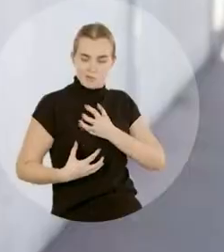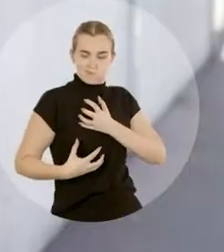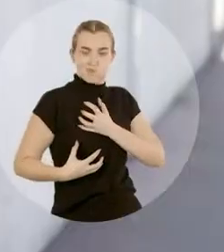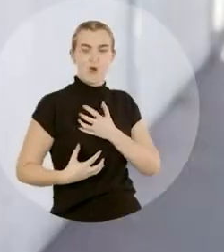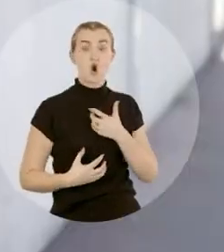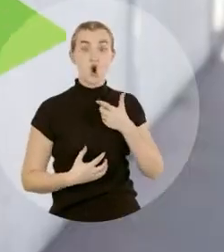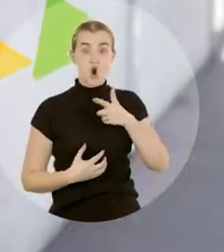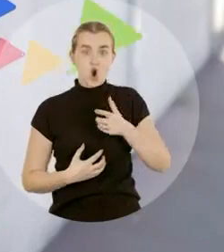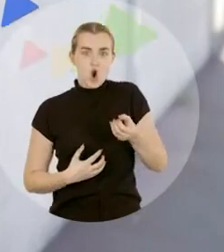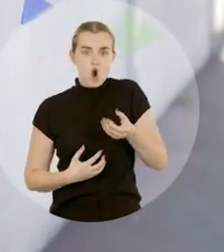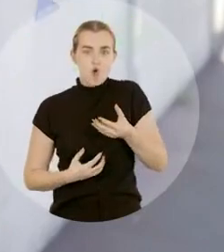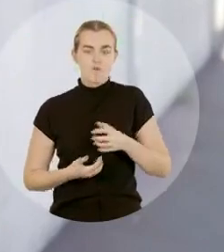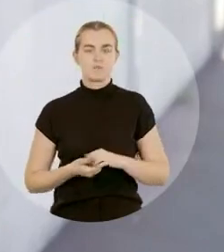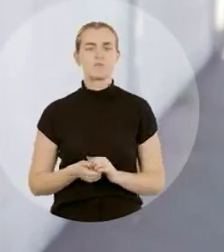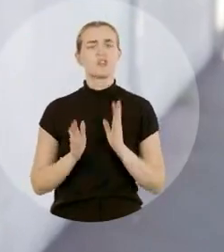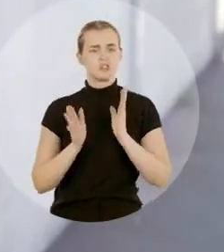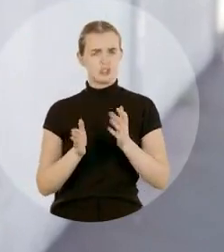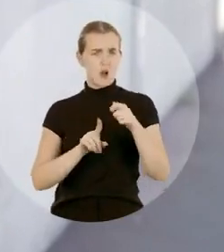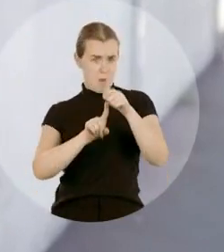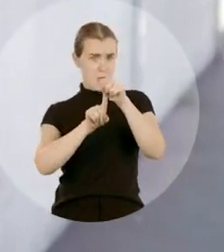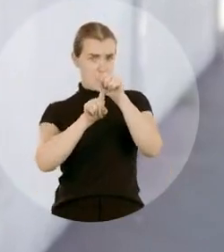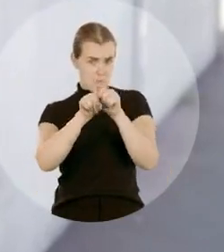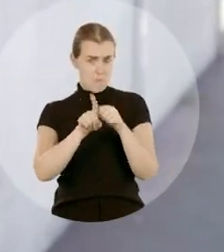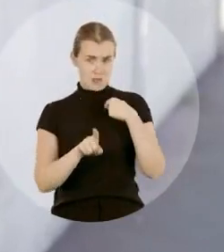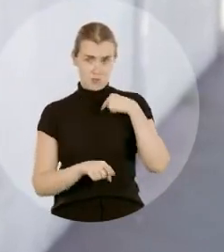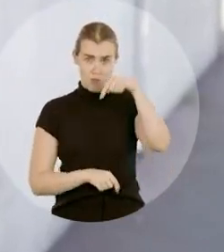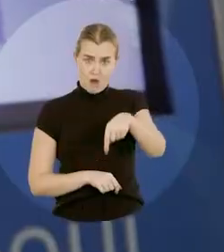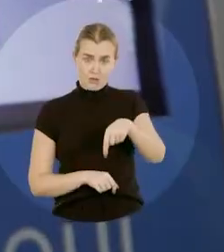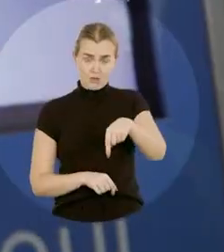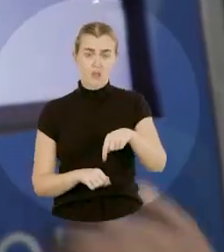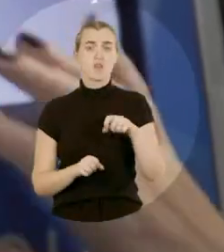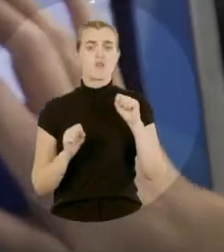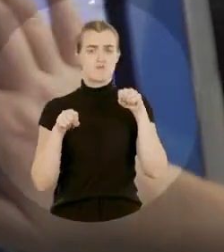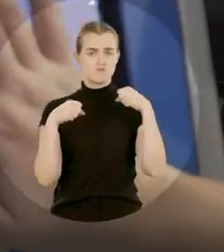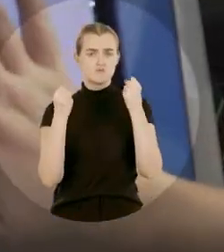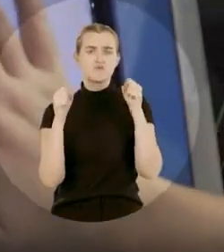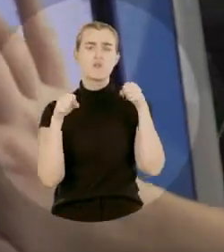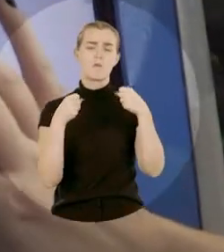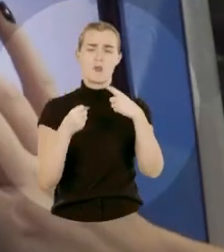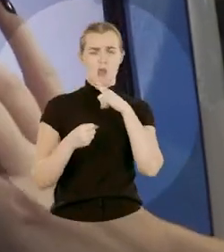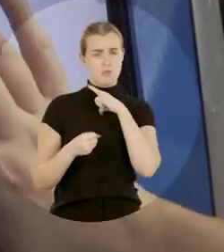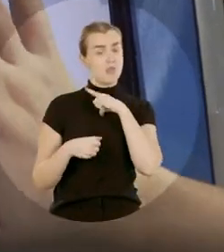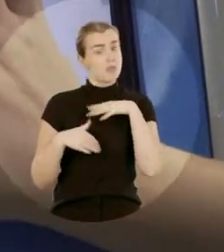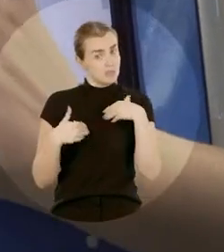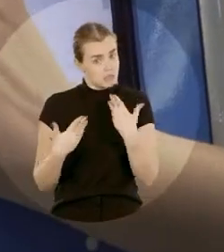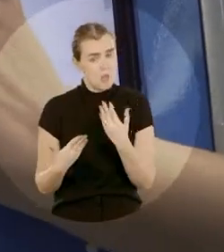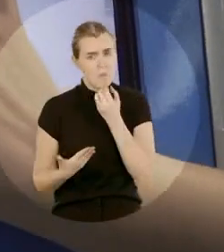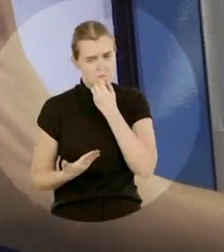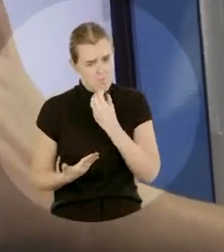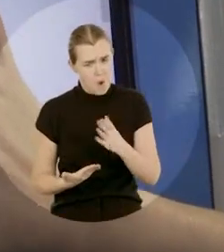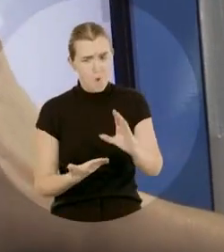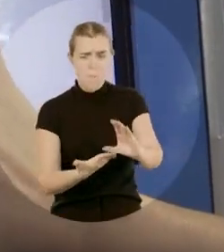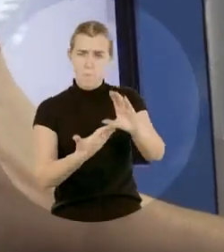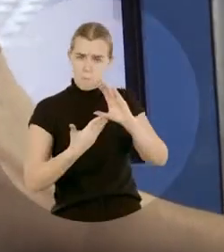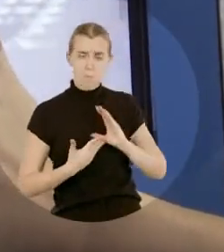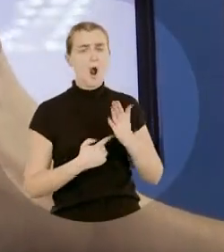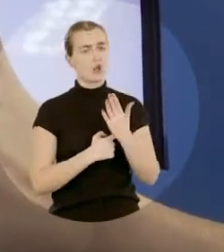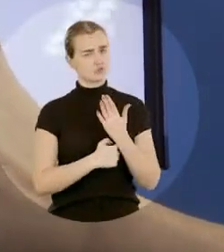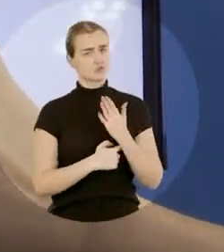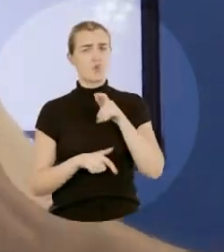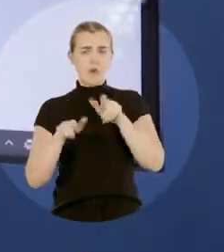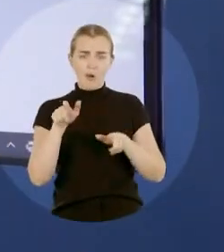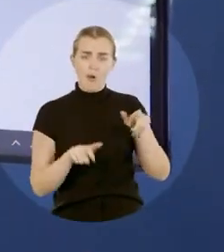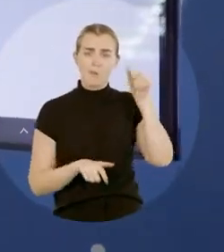mês que eu estou passando aqui e estou fazendo a fisioterapia, então é investimento muito bom para todos nós que estão